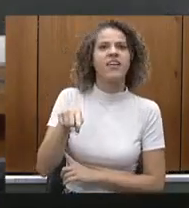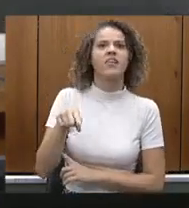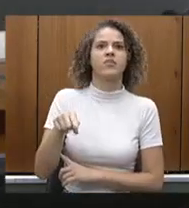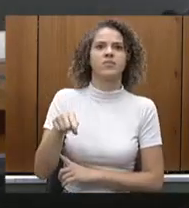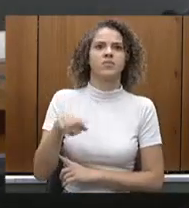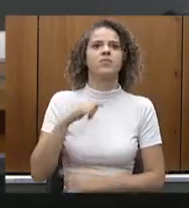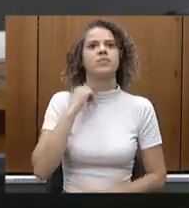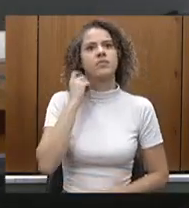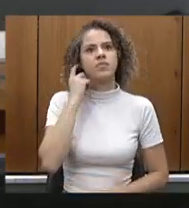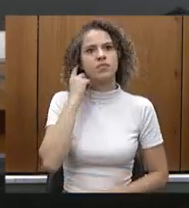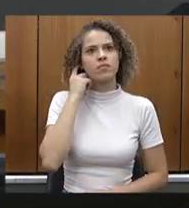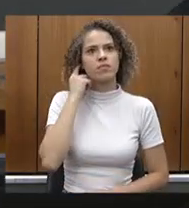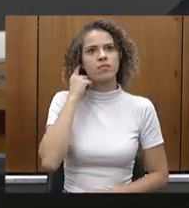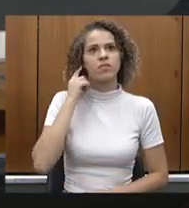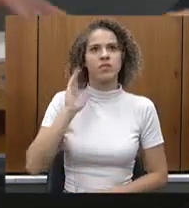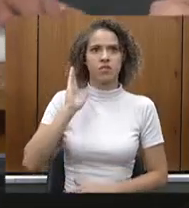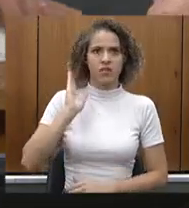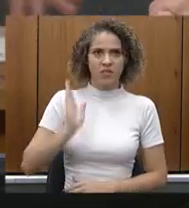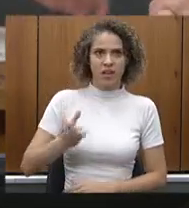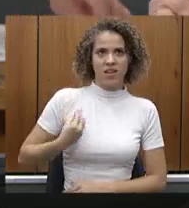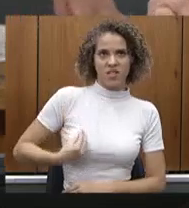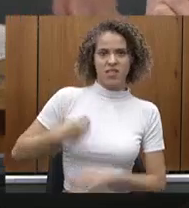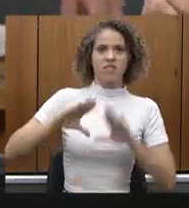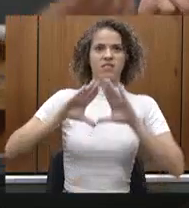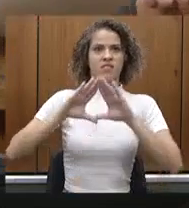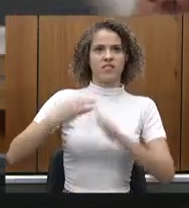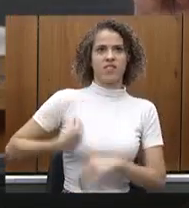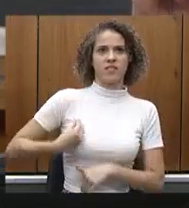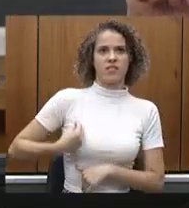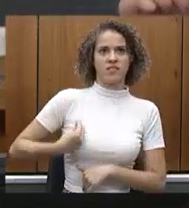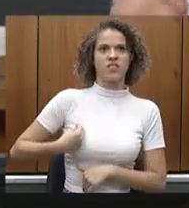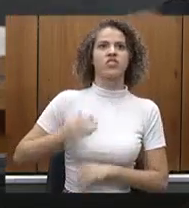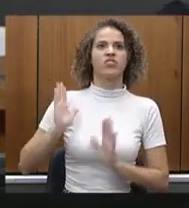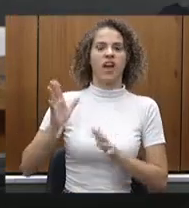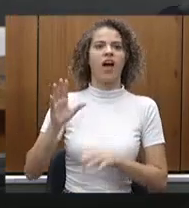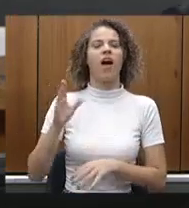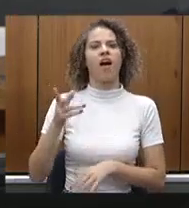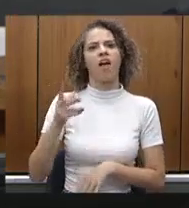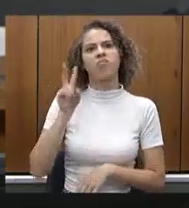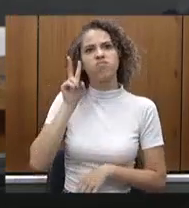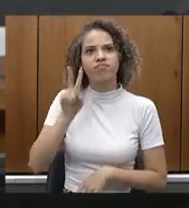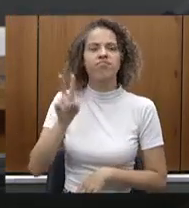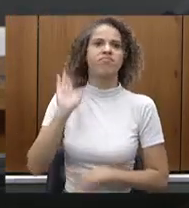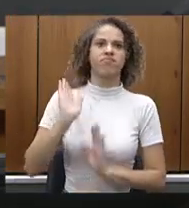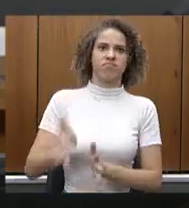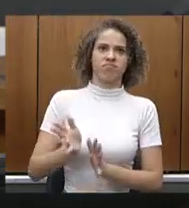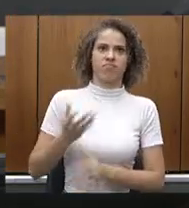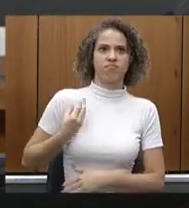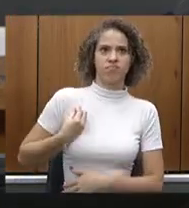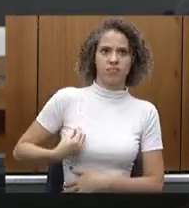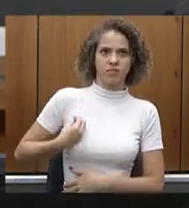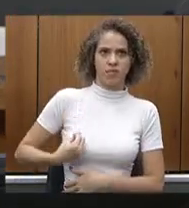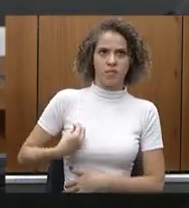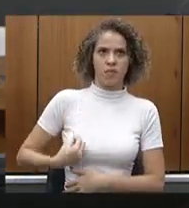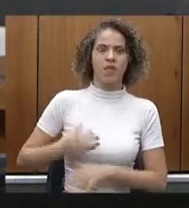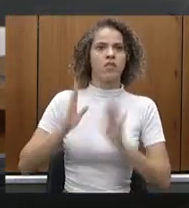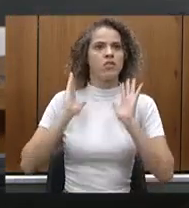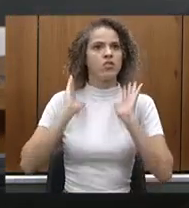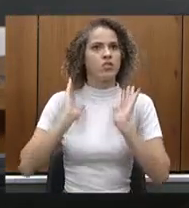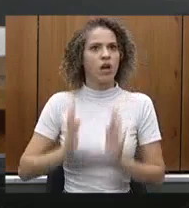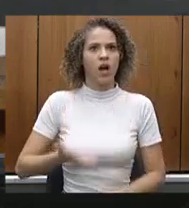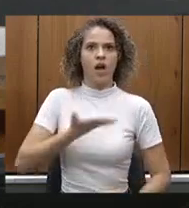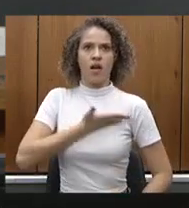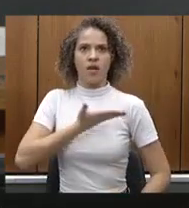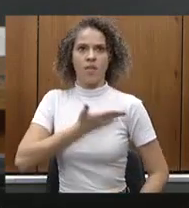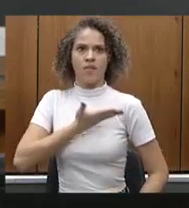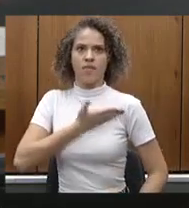posso ganhar o crachá da Assembleia já. Nós estamos ouvindo bastante aqui. Então, Jean Freire também, meu colega